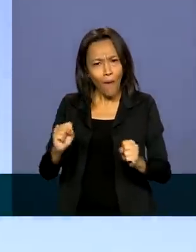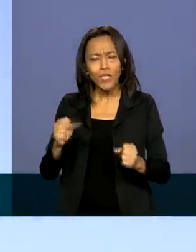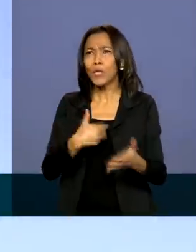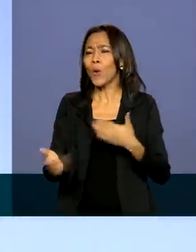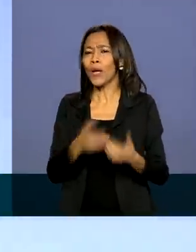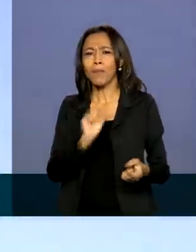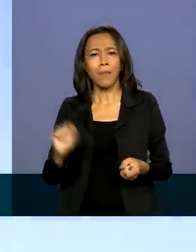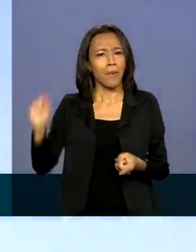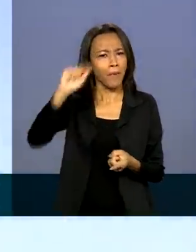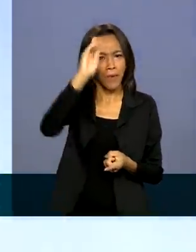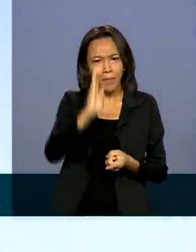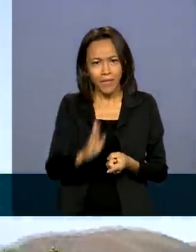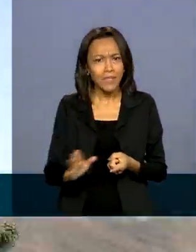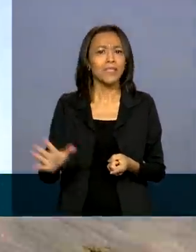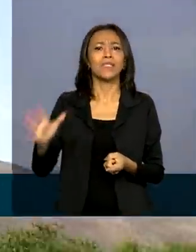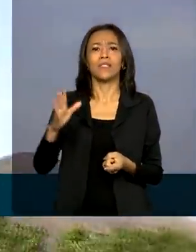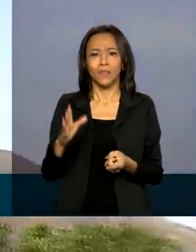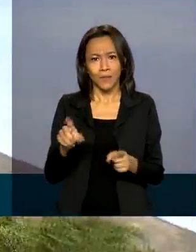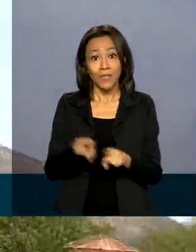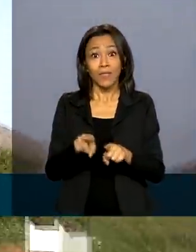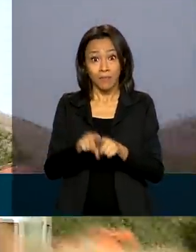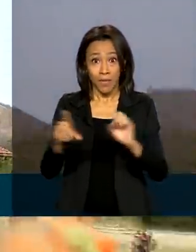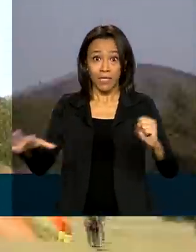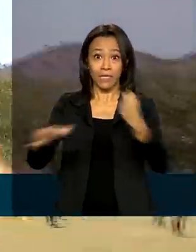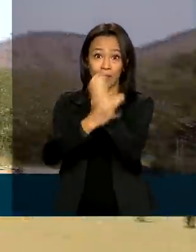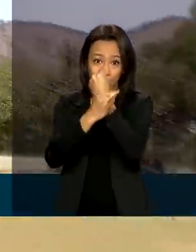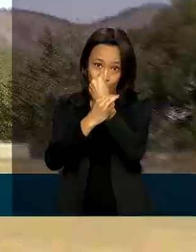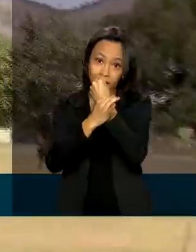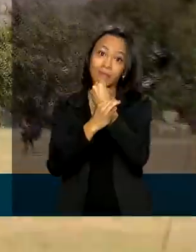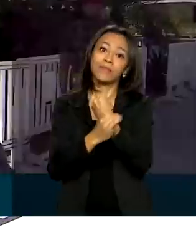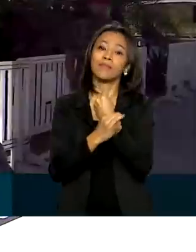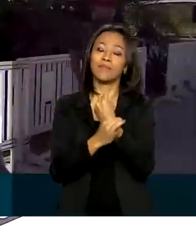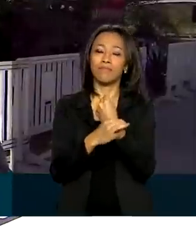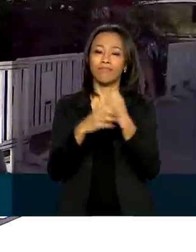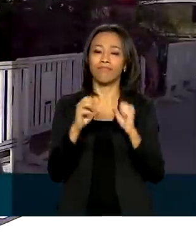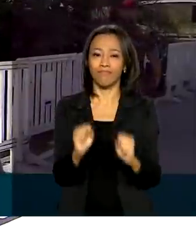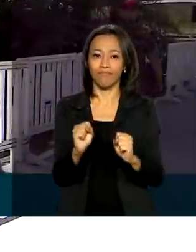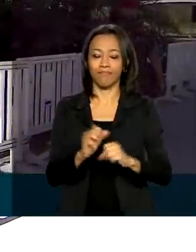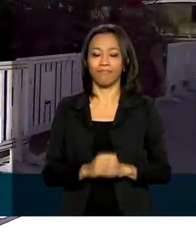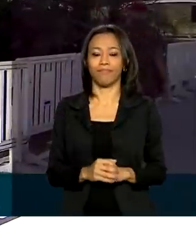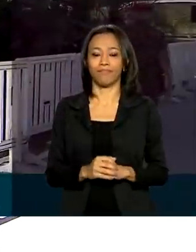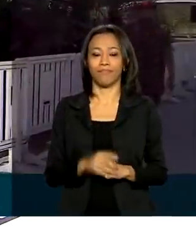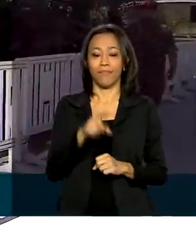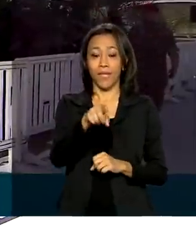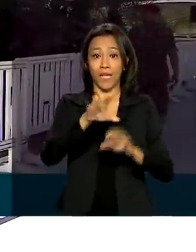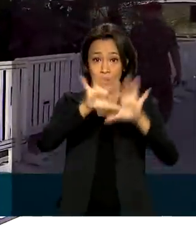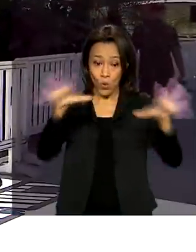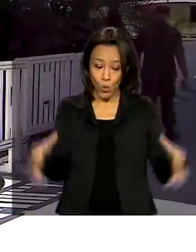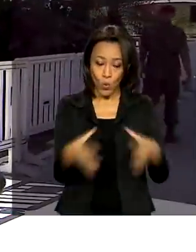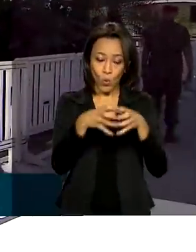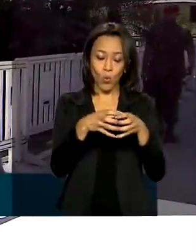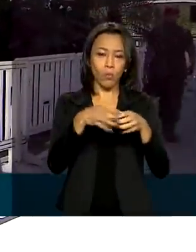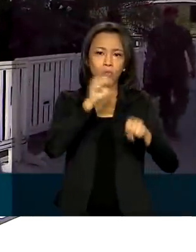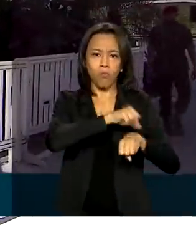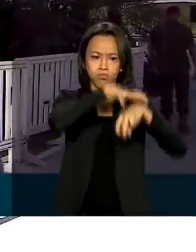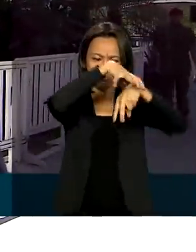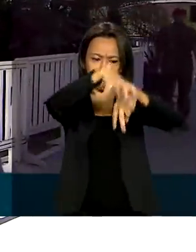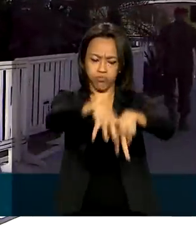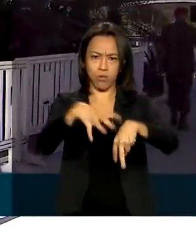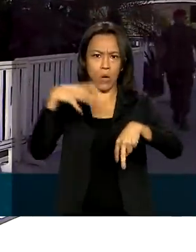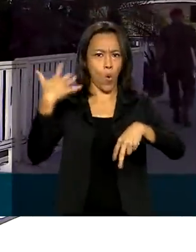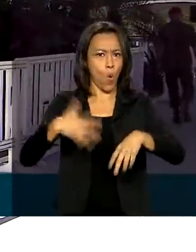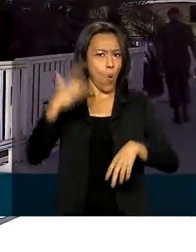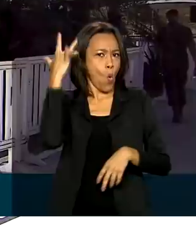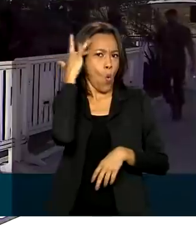em ações de defesa externa e de garantia da lei e da ordem. A Brigada de Infantaria Paraquedista é uma tropa de elite,